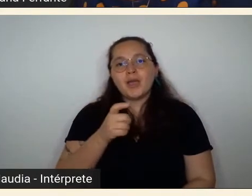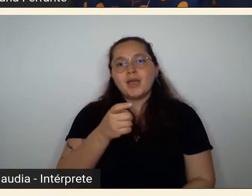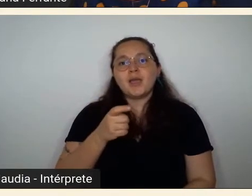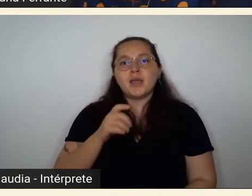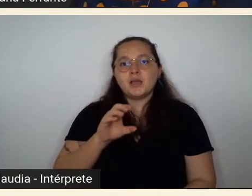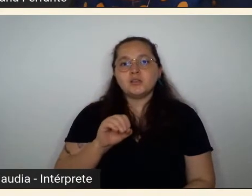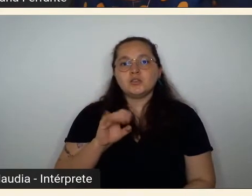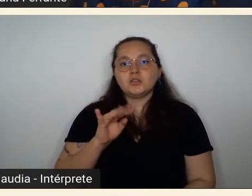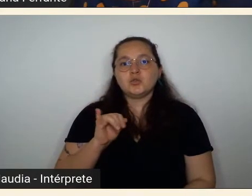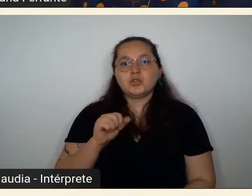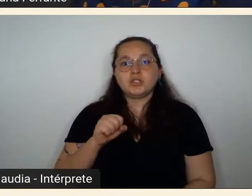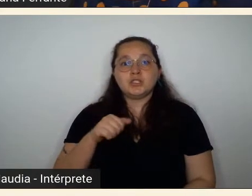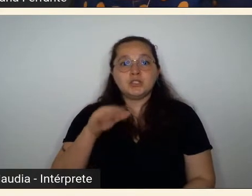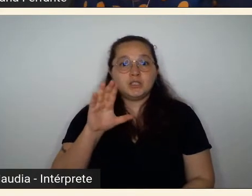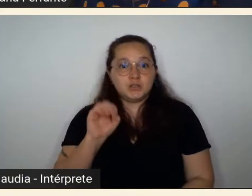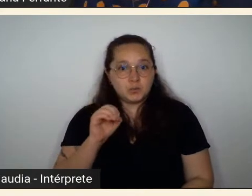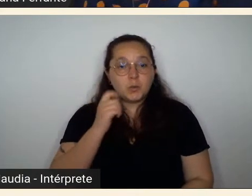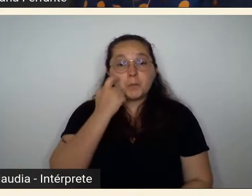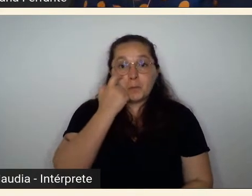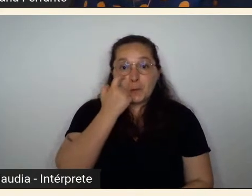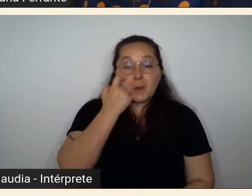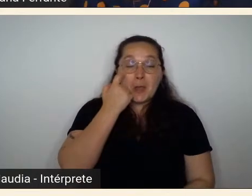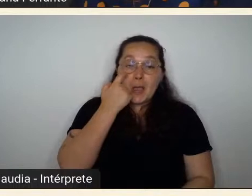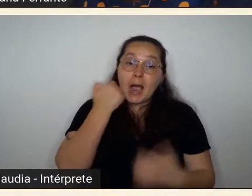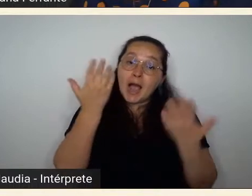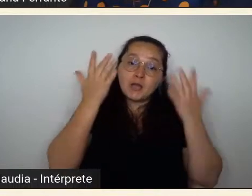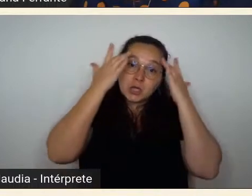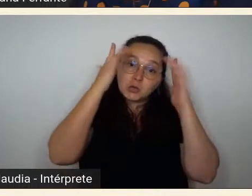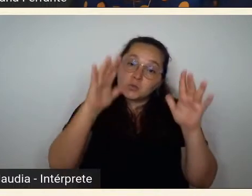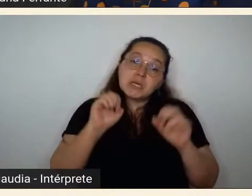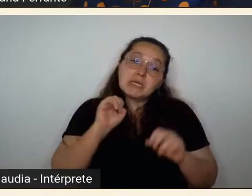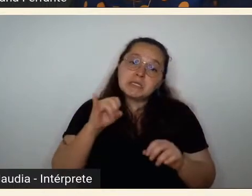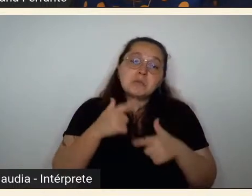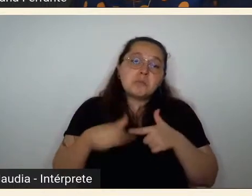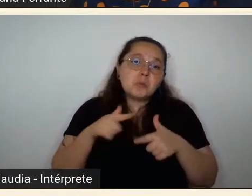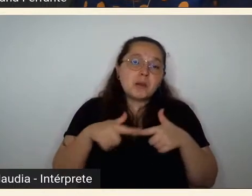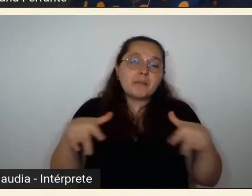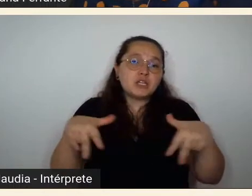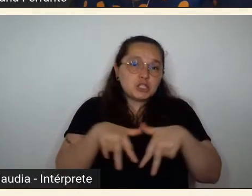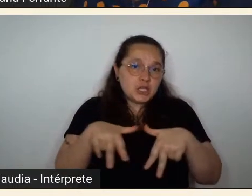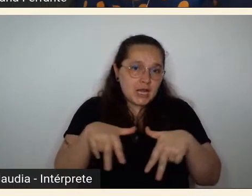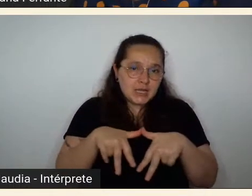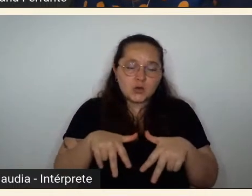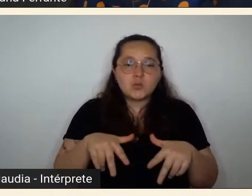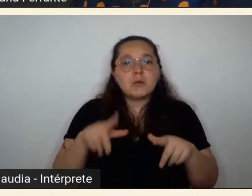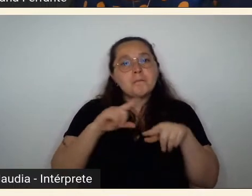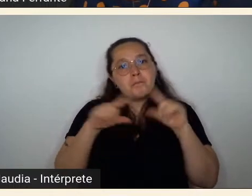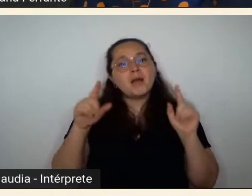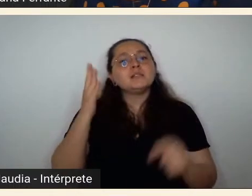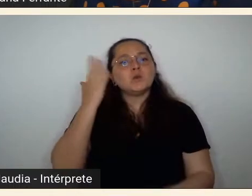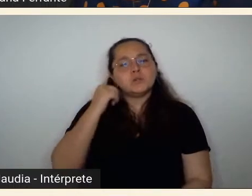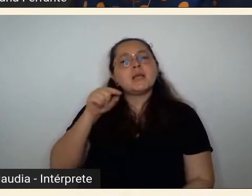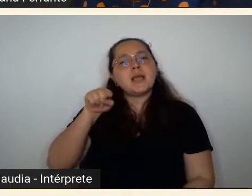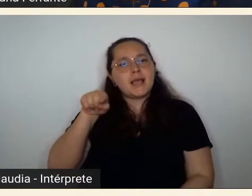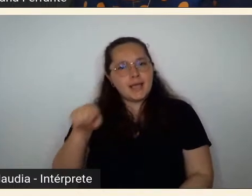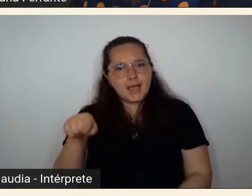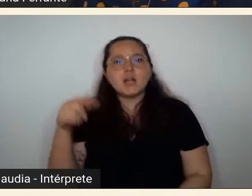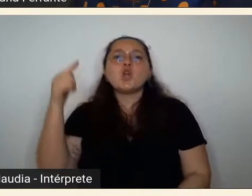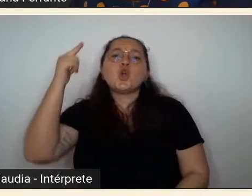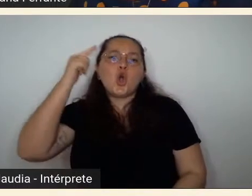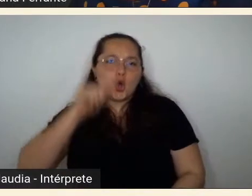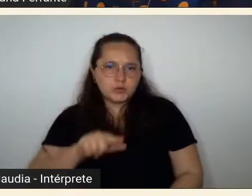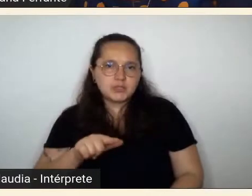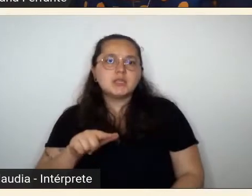sei se é isso o gênero joga tanto entende? eu sei que o Vicente do Rego Monteiro foi o artista brasileiro que conseguiu ter melhor inserção na